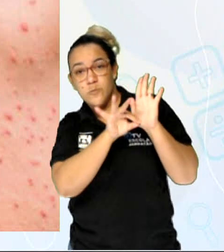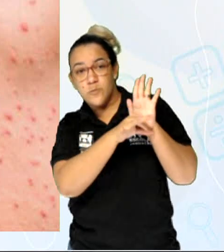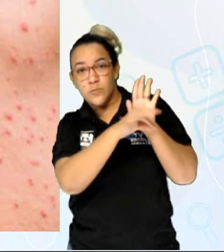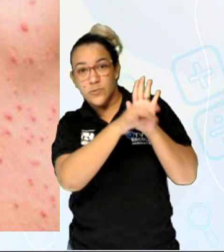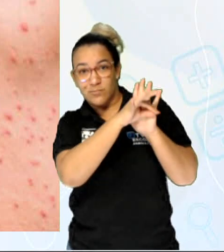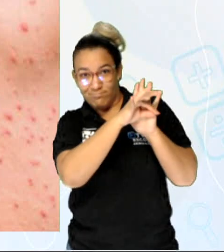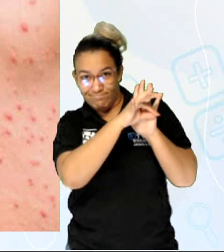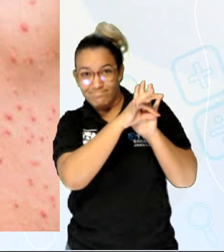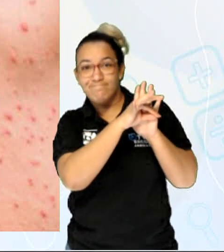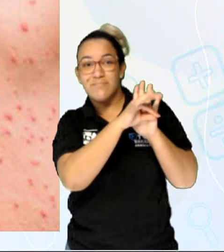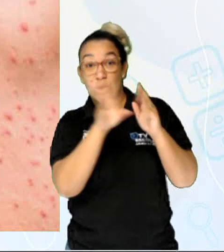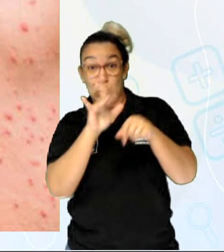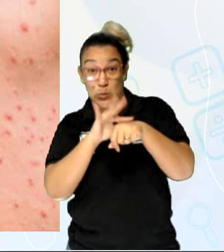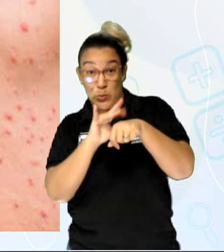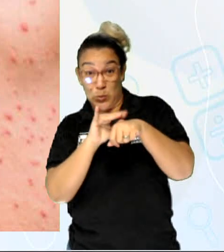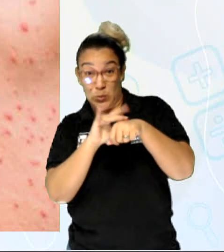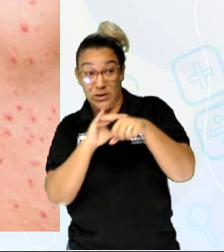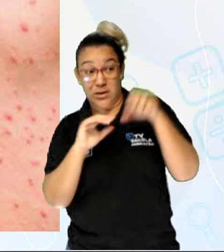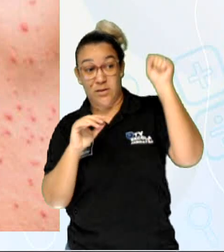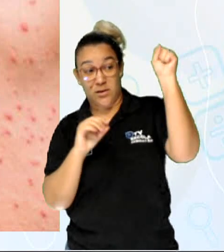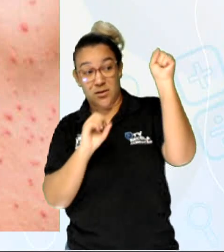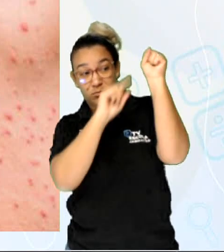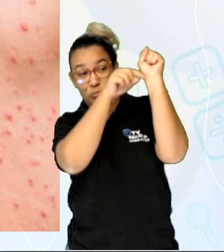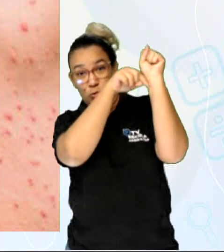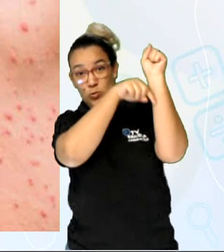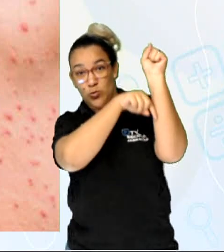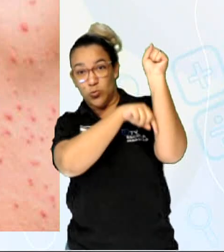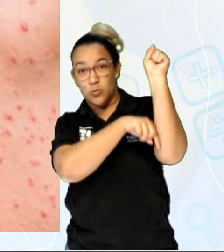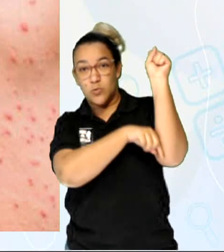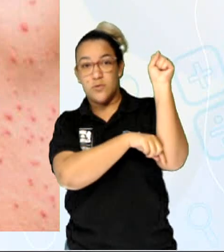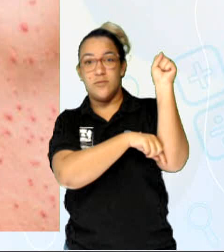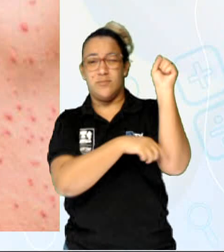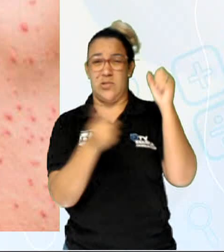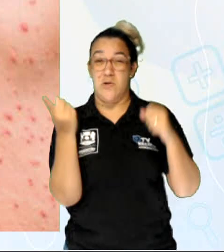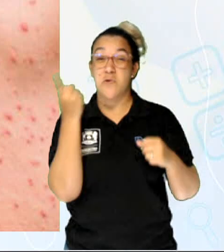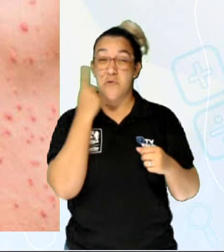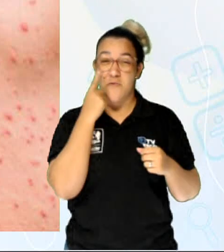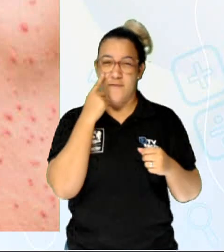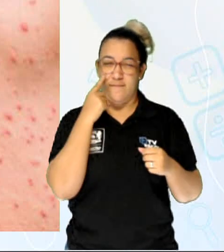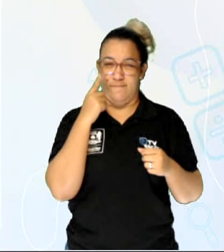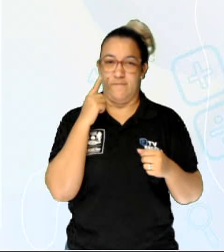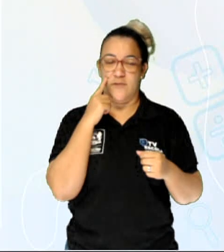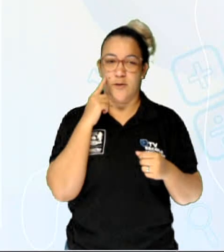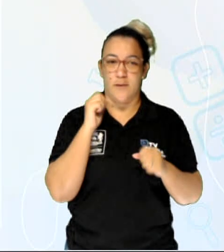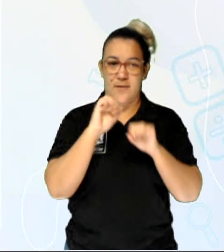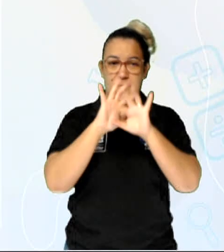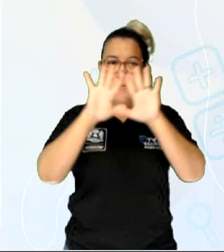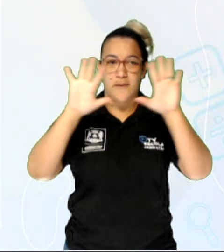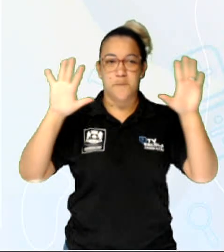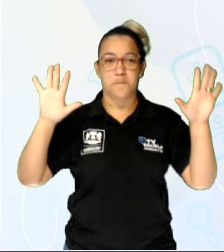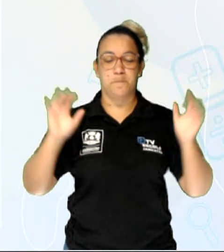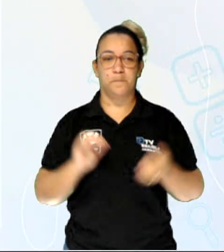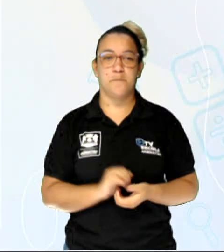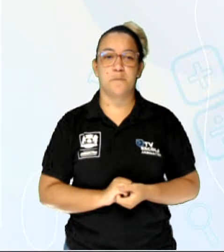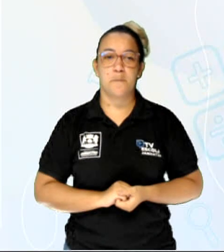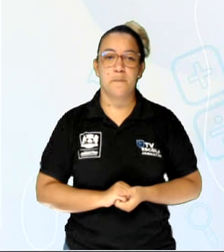já espalhadas por várias partes do corpo. Mas vamos olhar aqui direitinho quais são esses